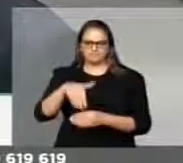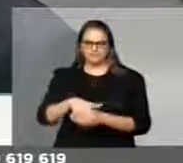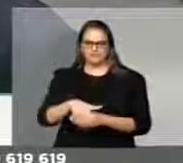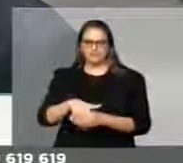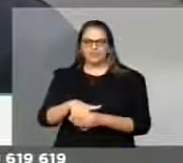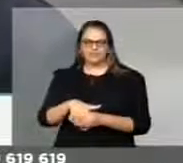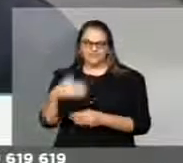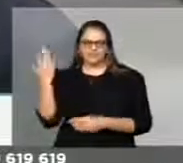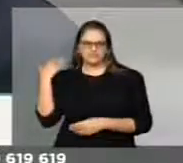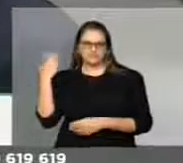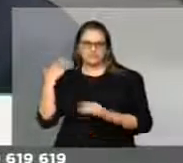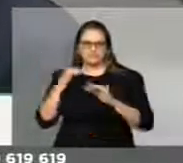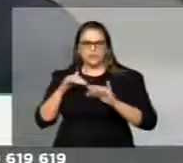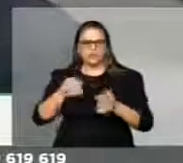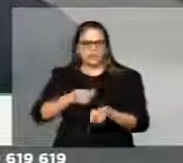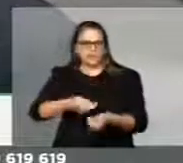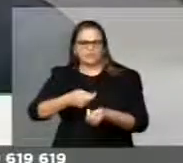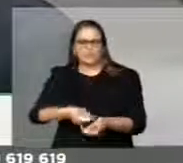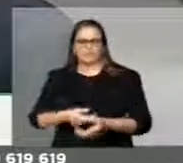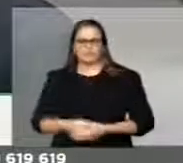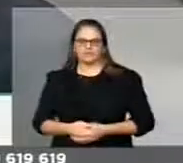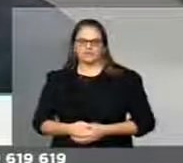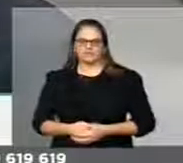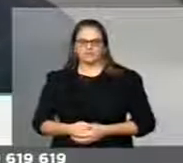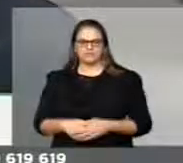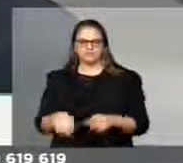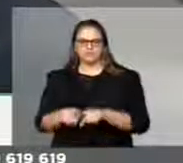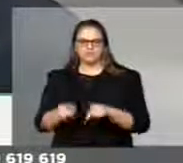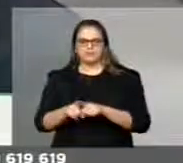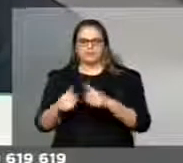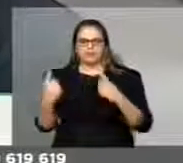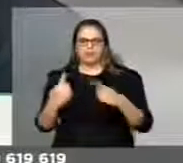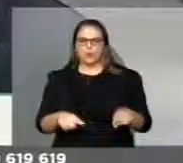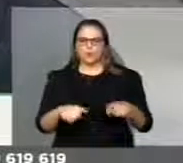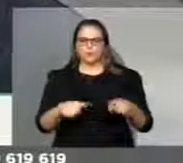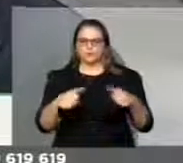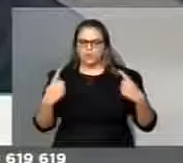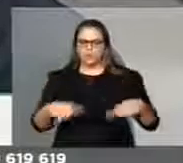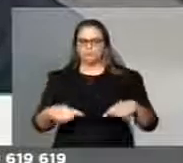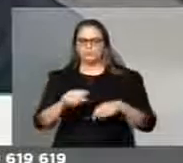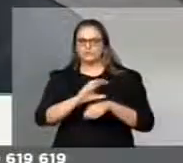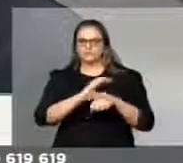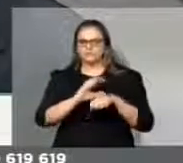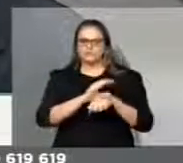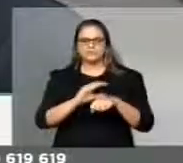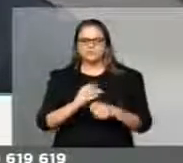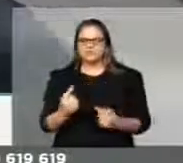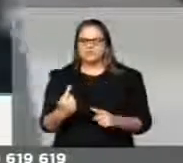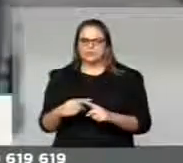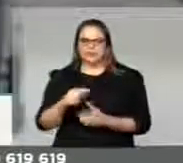enganado. E também afrontar a Constituição é roubar da nação brasileira.